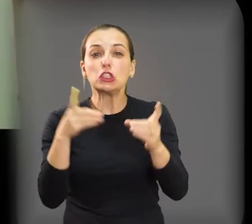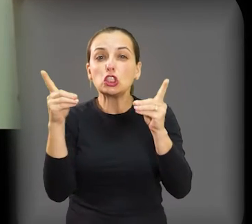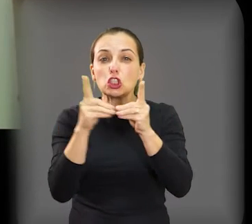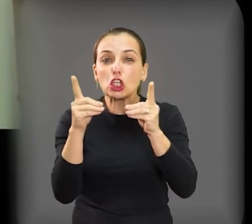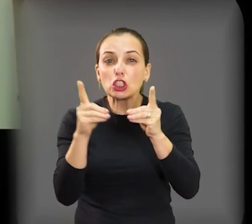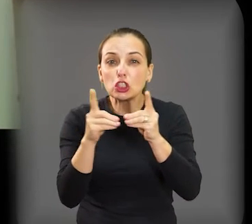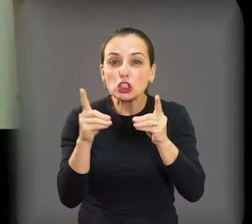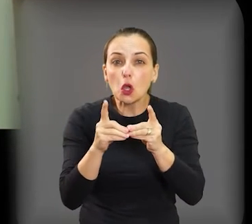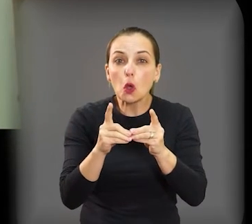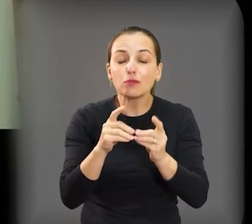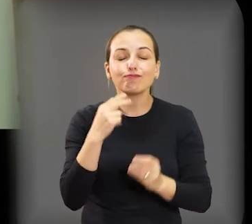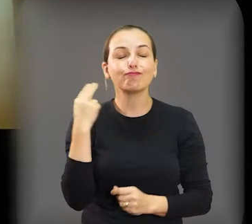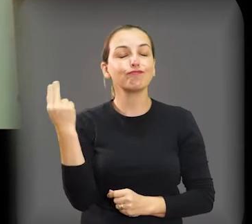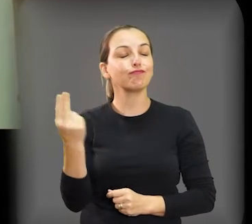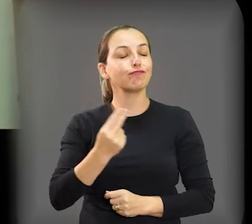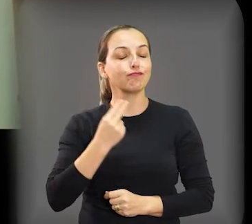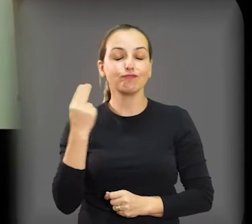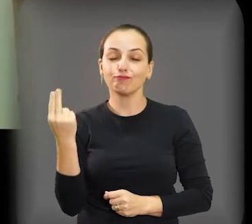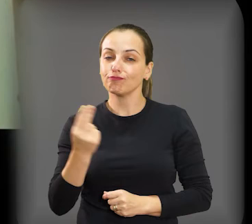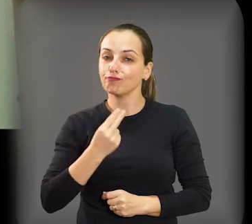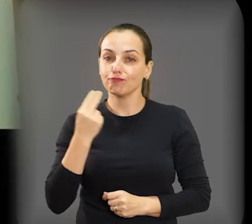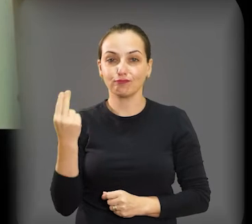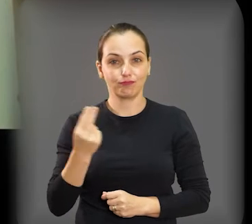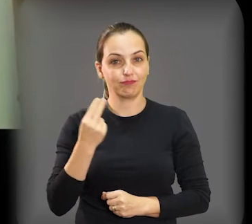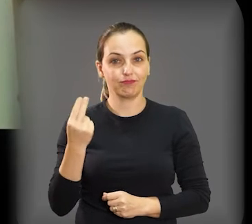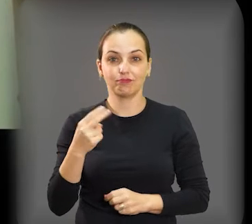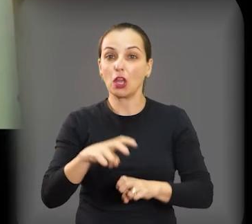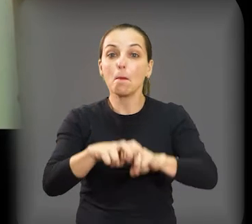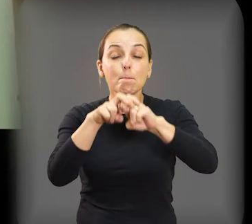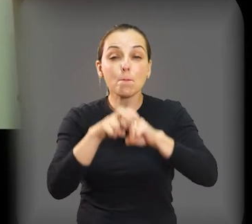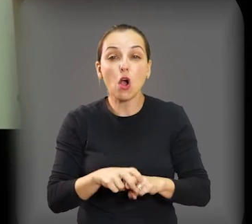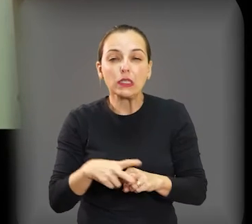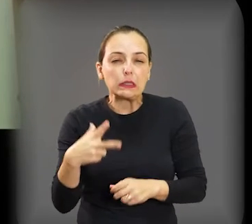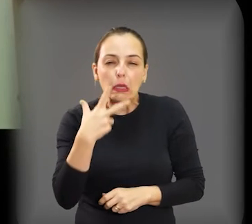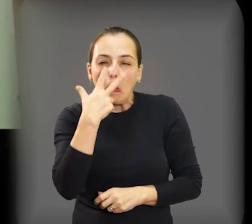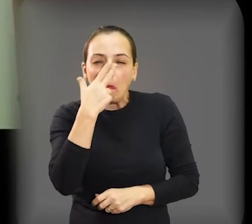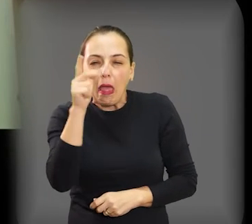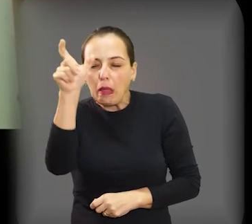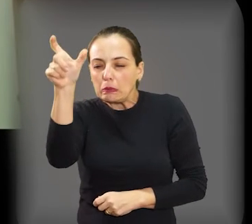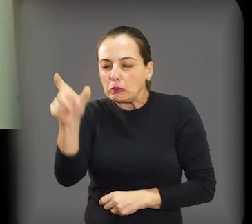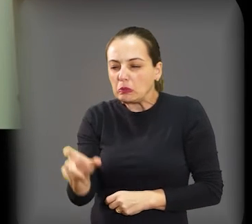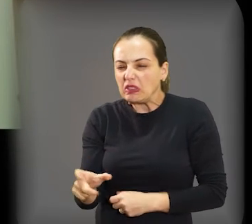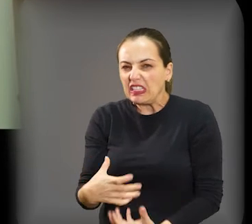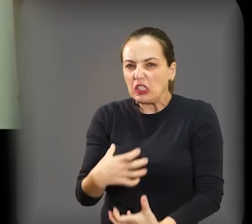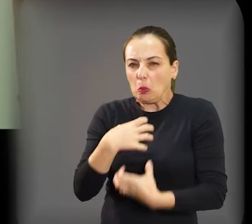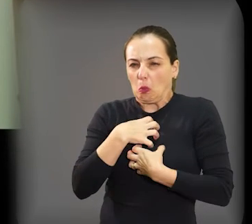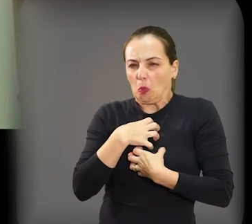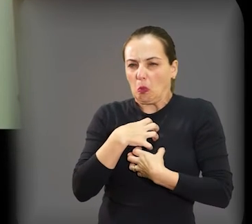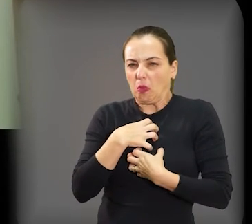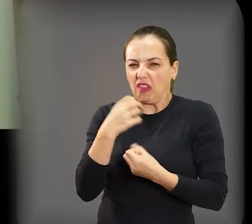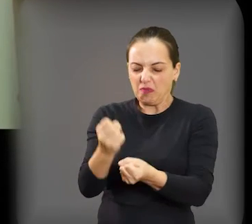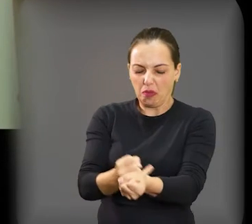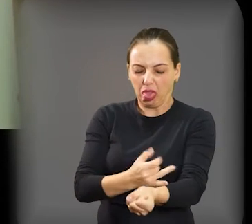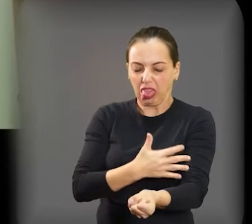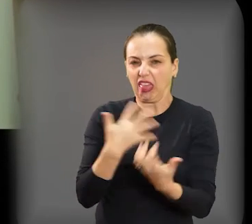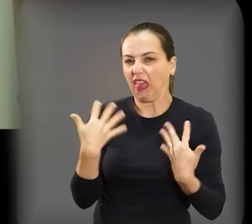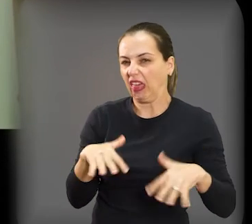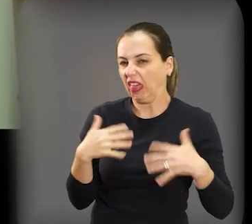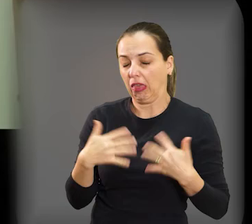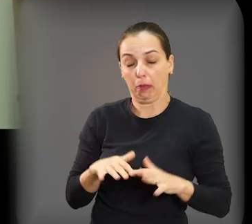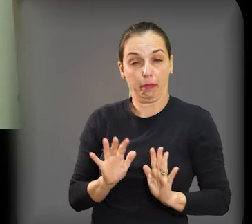Como não se pode actuar por exames clínicos, essa patologia muitas vezes é considerada um